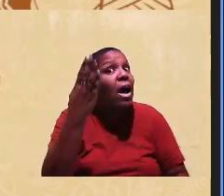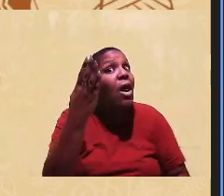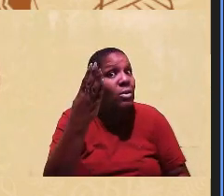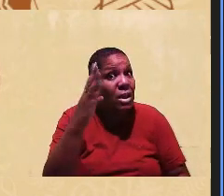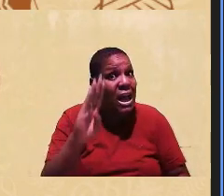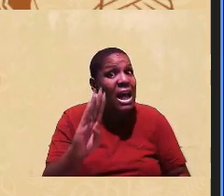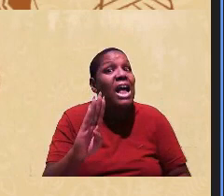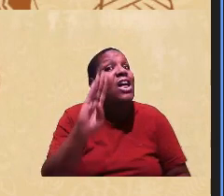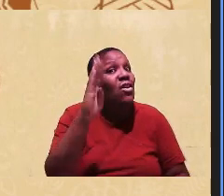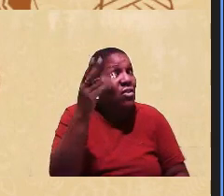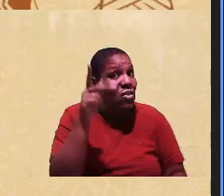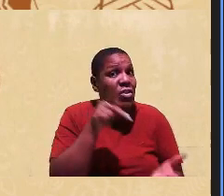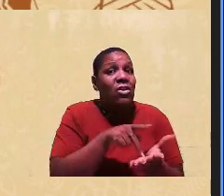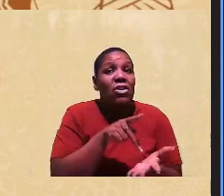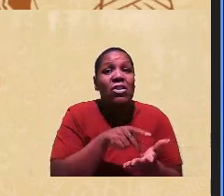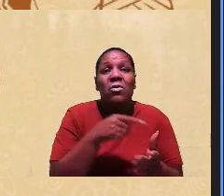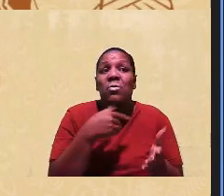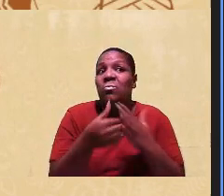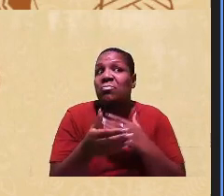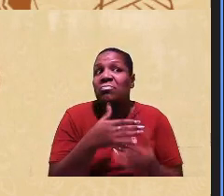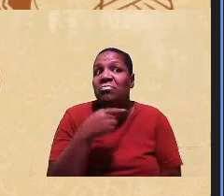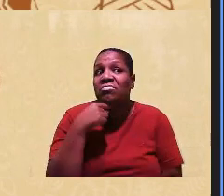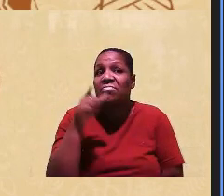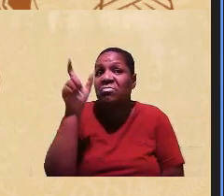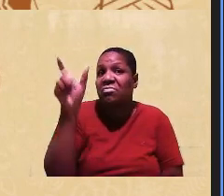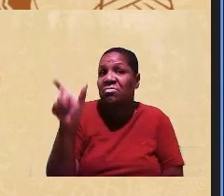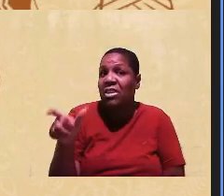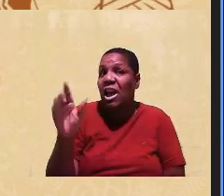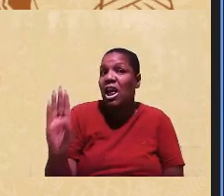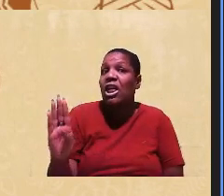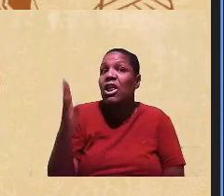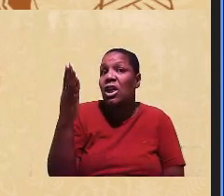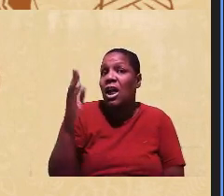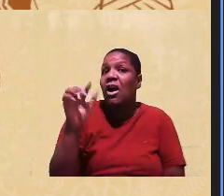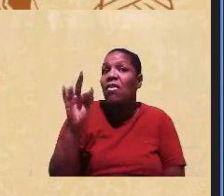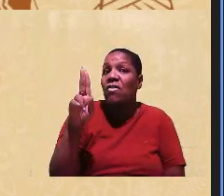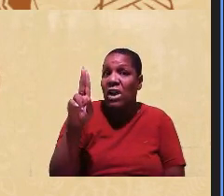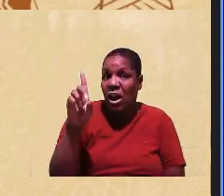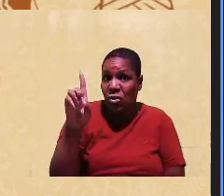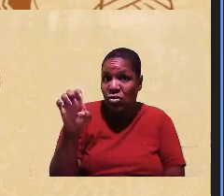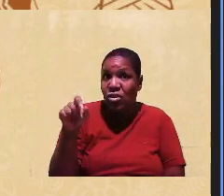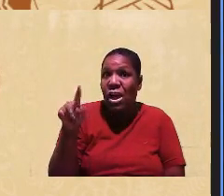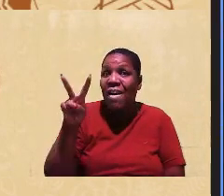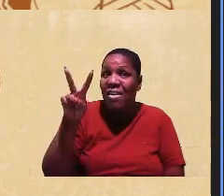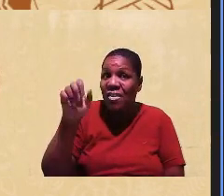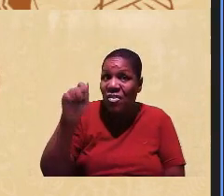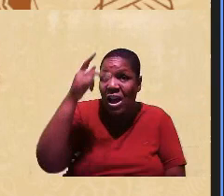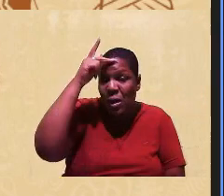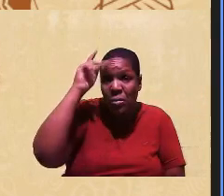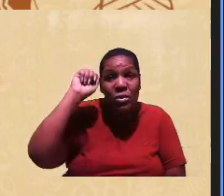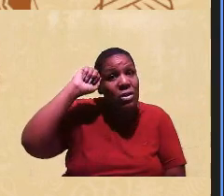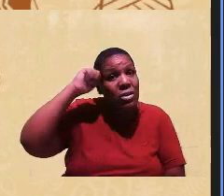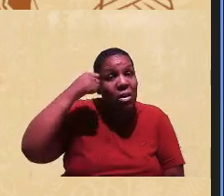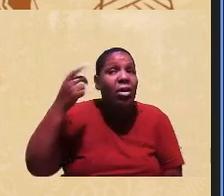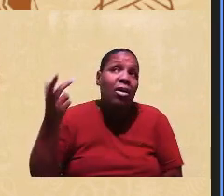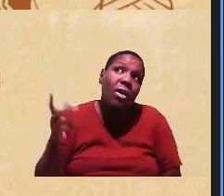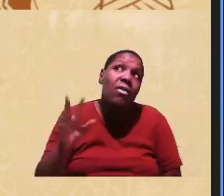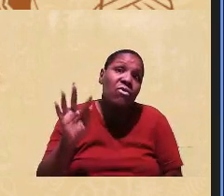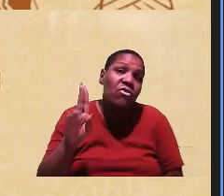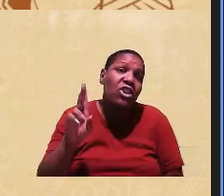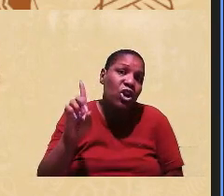ideológica. E ninguém trata esses casos de fraudes nas vagas de pessoas negras como fraudes.